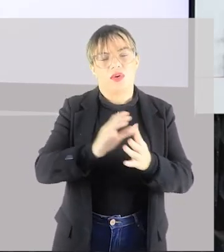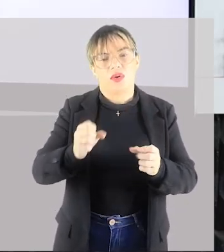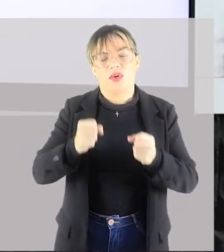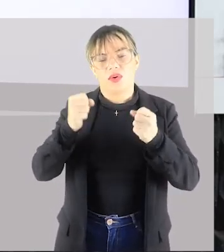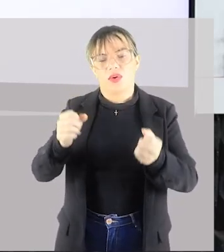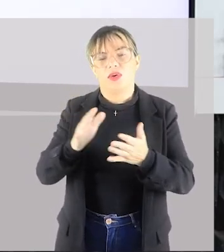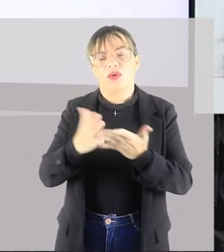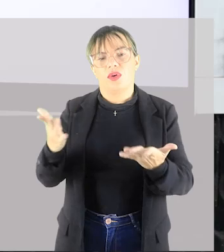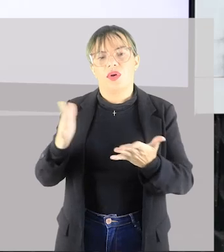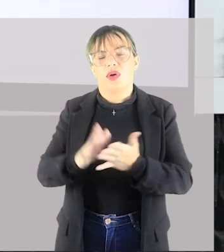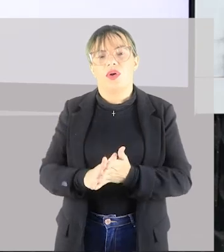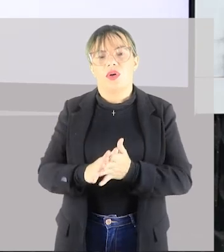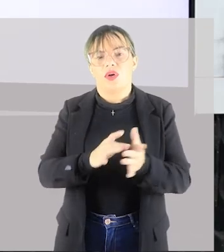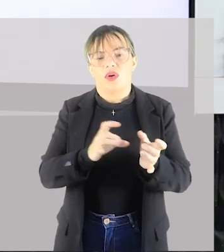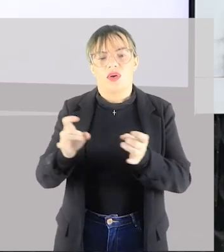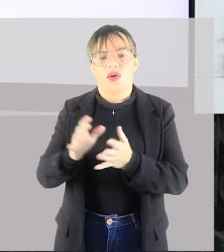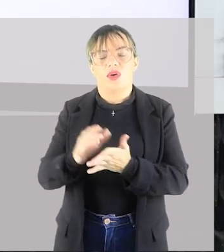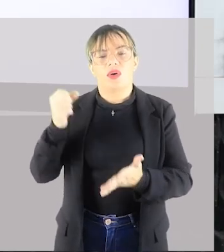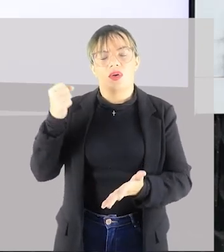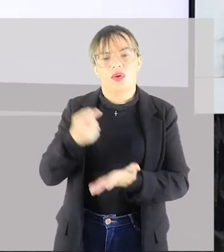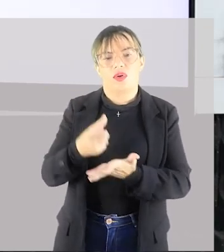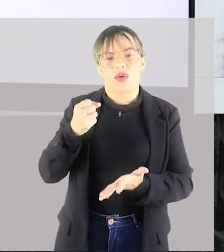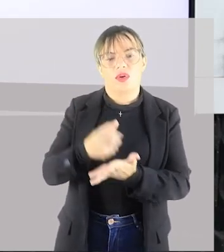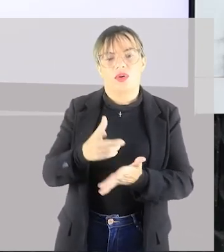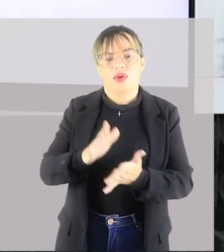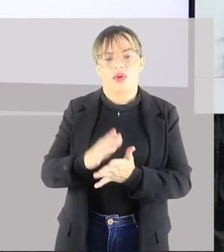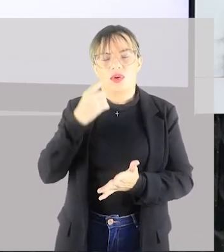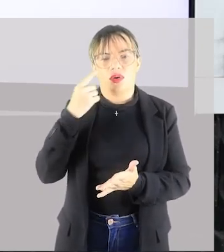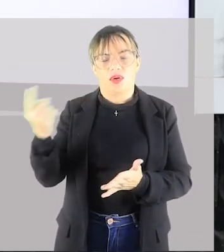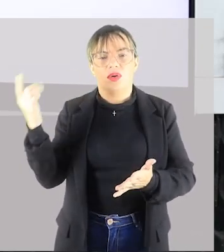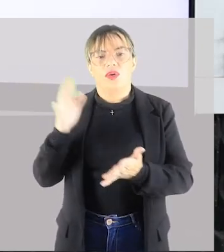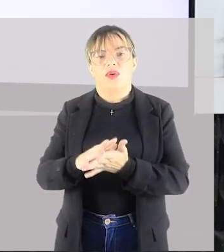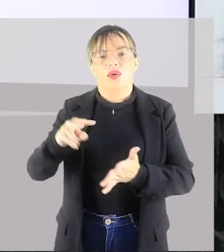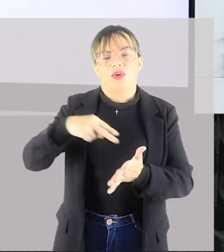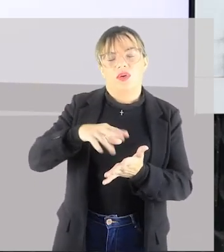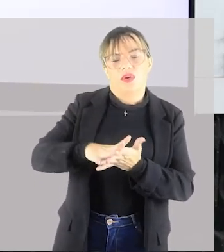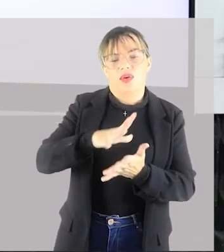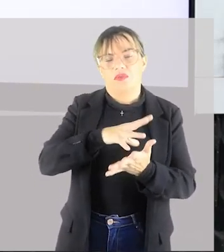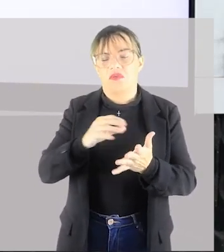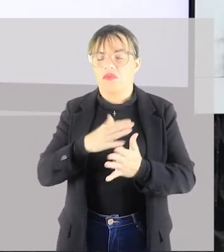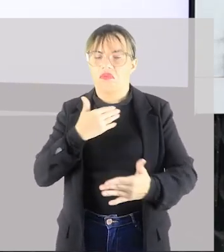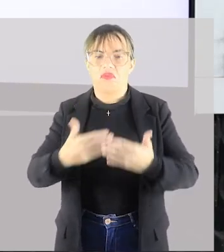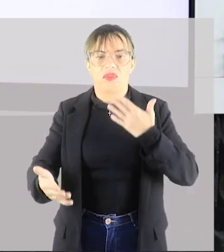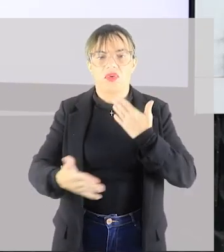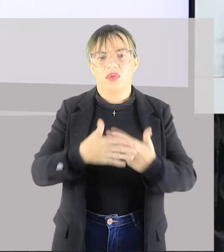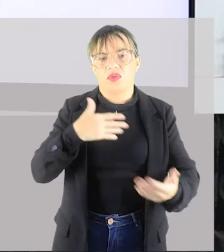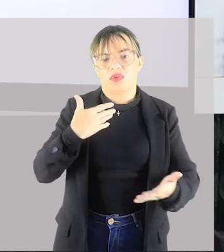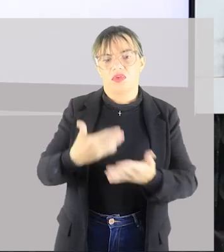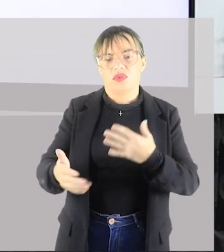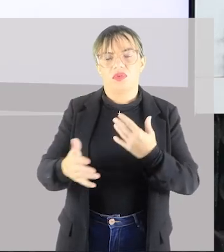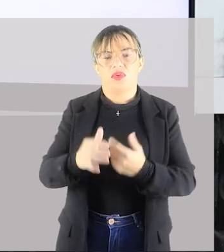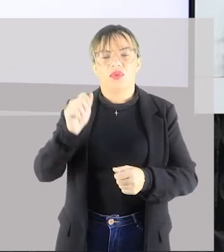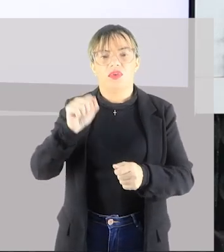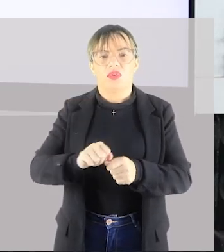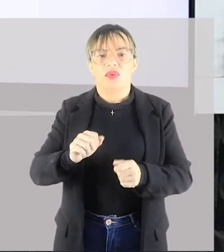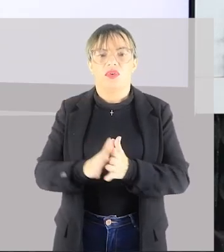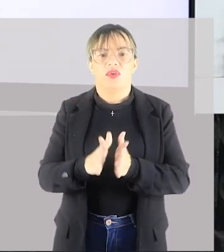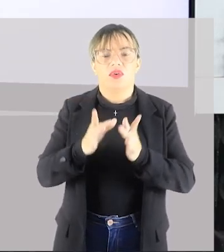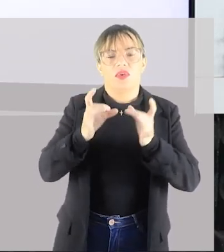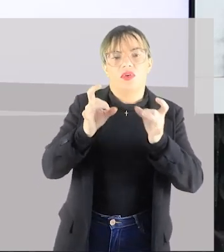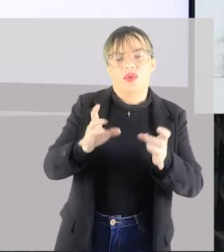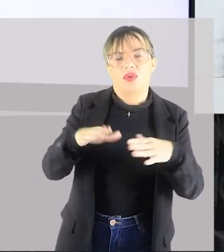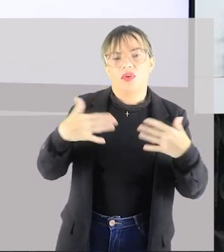consumidores e prender o máximo de consumidores, independente do que está sendo vendido